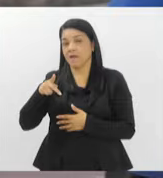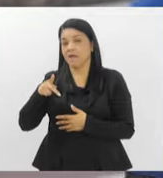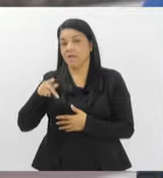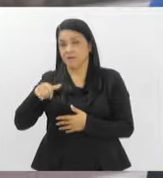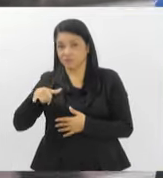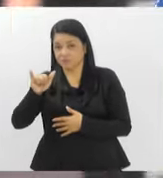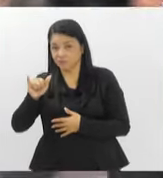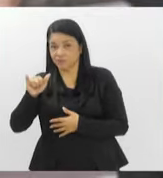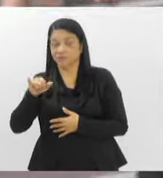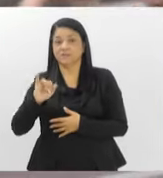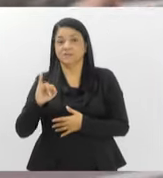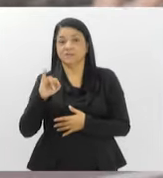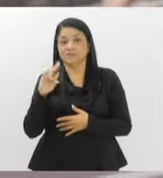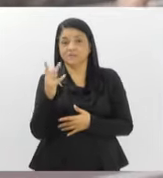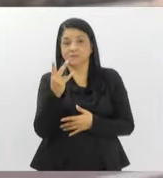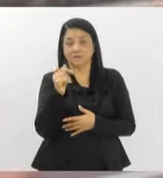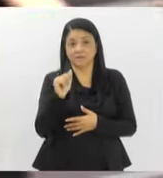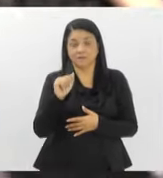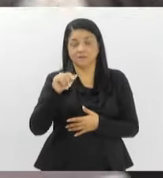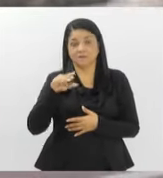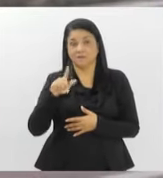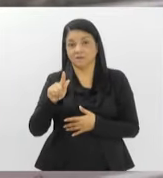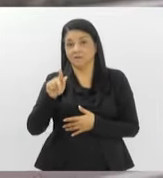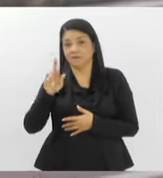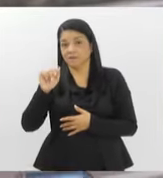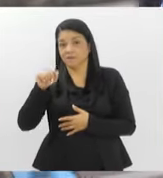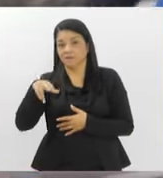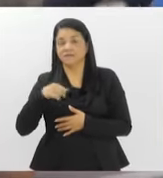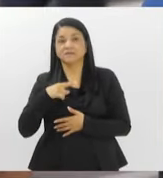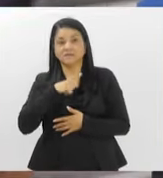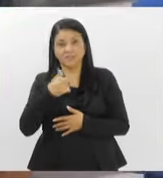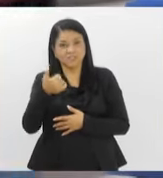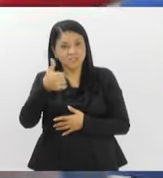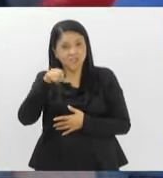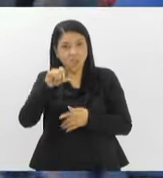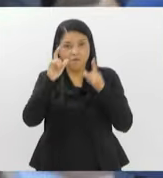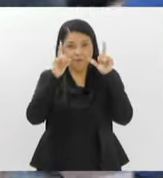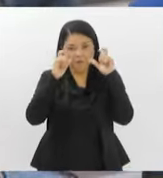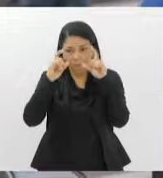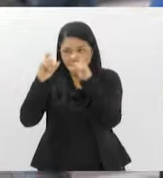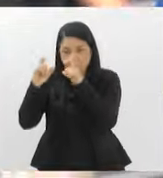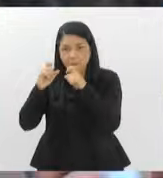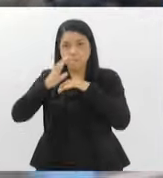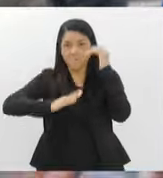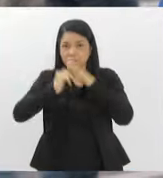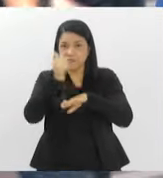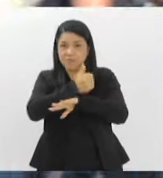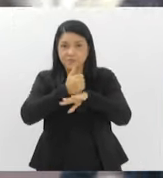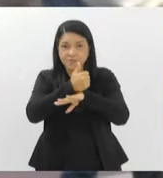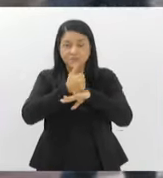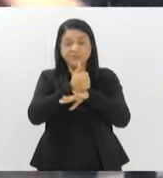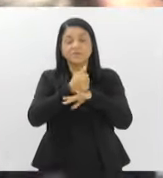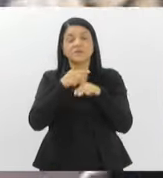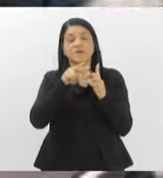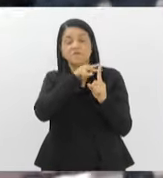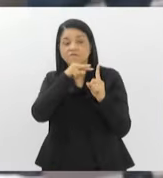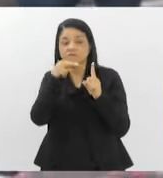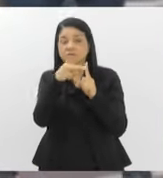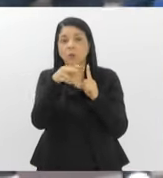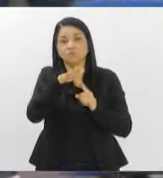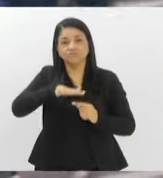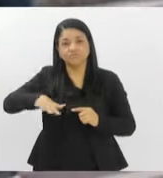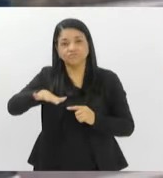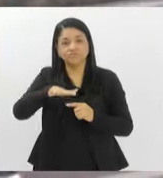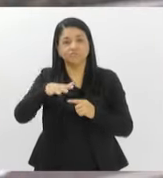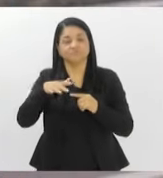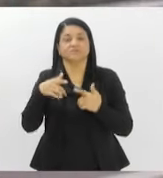Falando sobre valorizar a região, conta com a participação de 19 fotógrafos dessa área. É uma forma de dar a visão das pessoas que moram naquela localidade